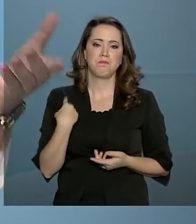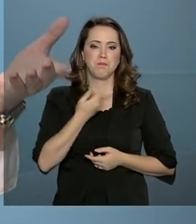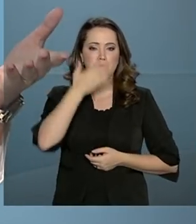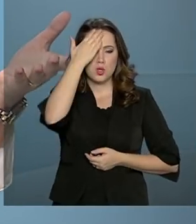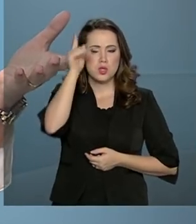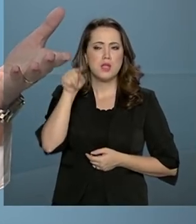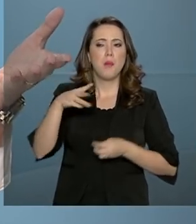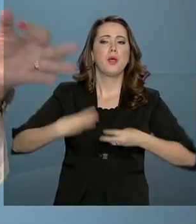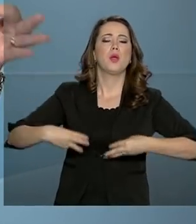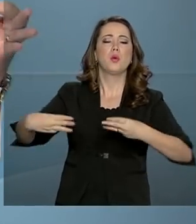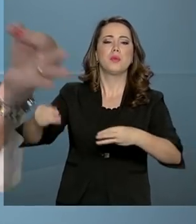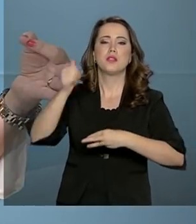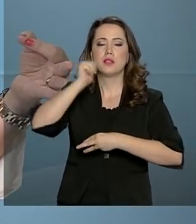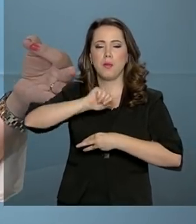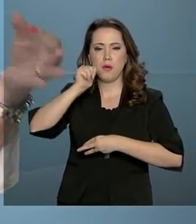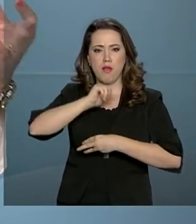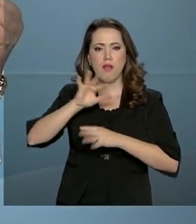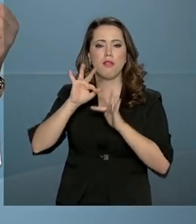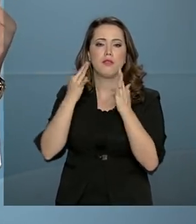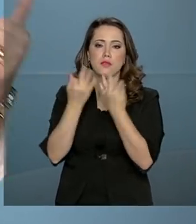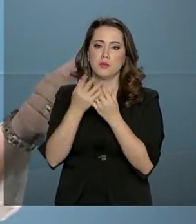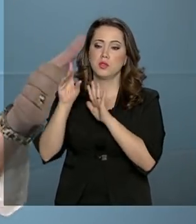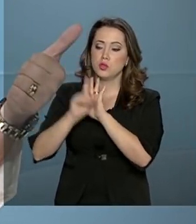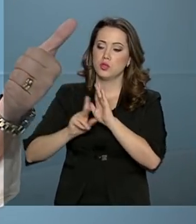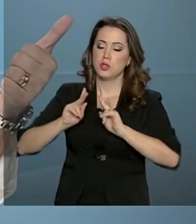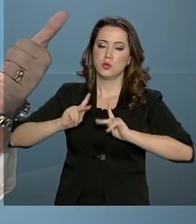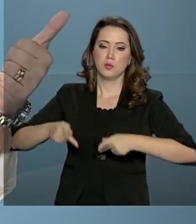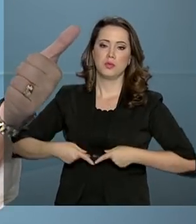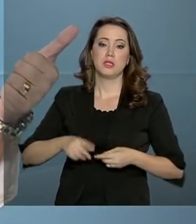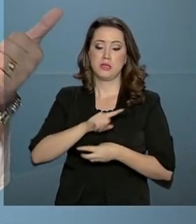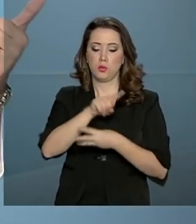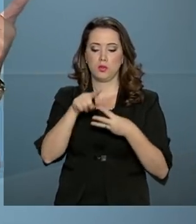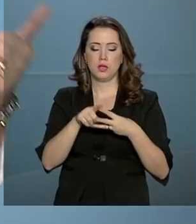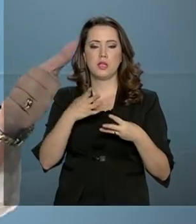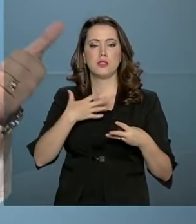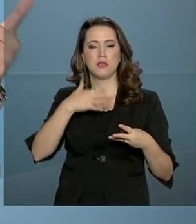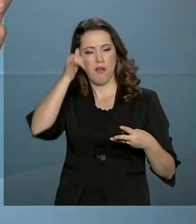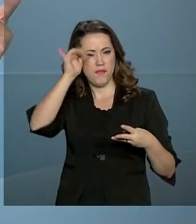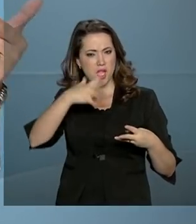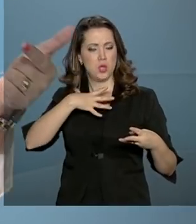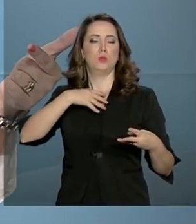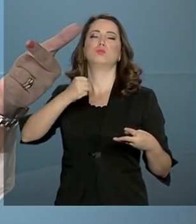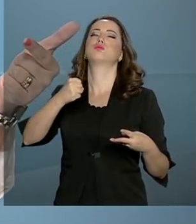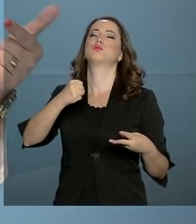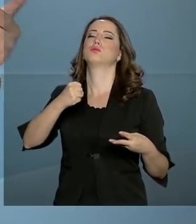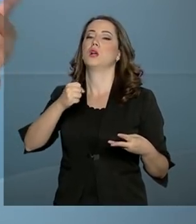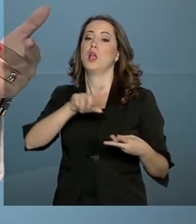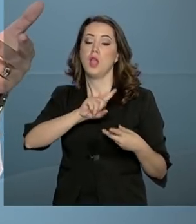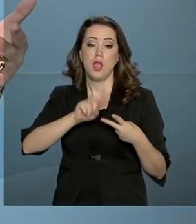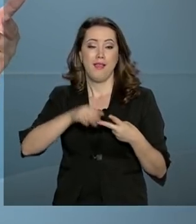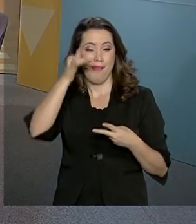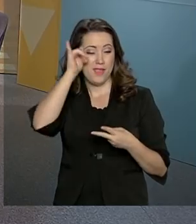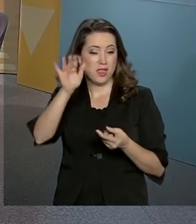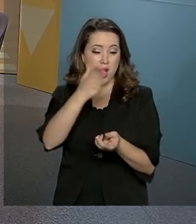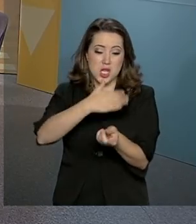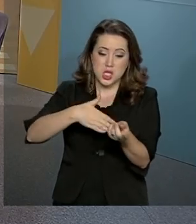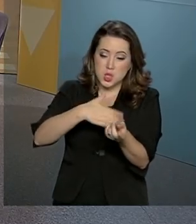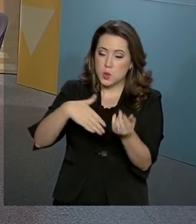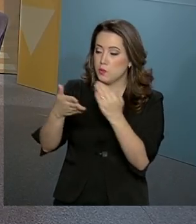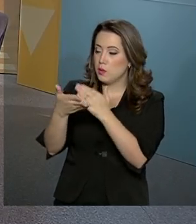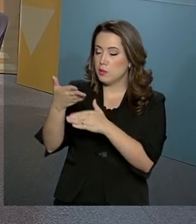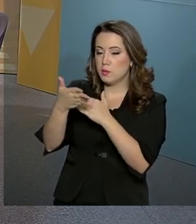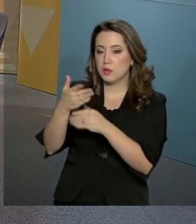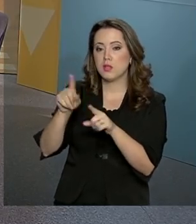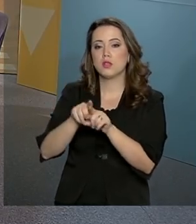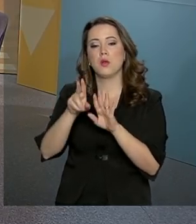mulher, da família e dos direitos humanos são três. Prevenção ao suicídio e automutilação de crianças, adolescentes e jovens, regulamentação de partes da